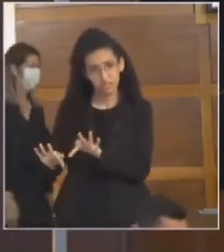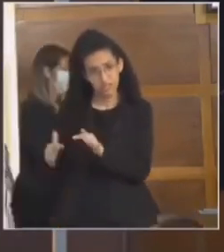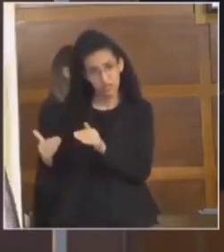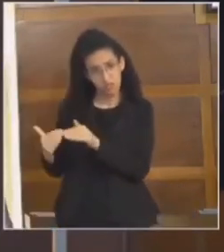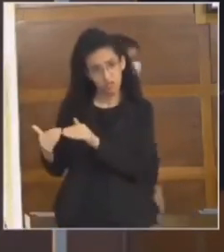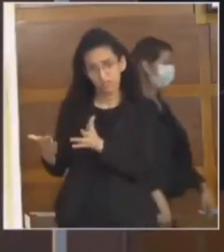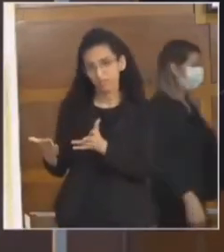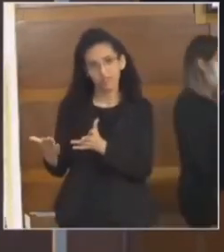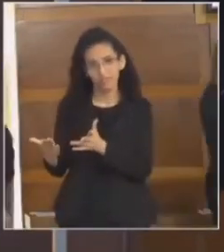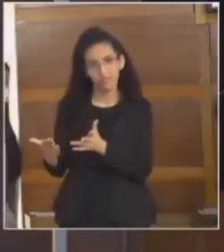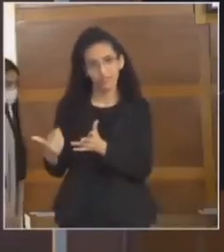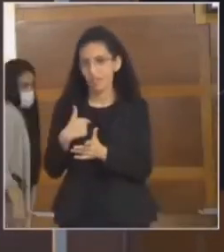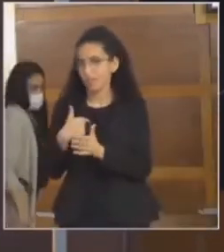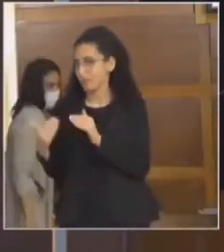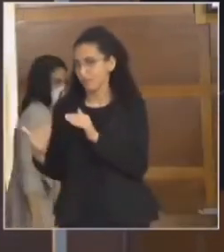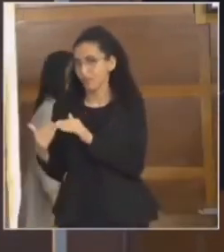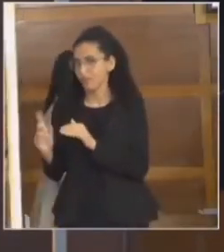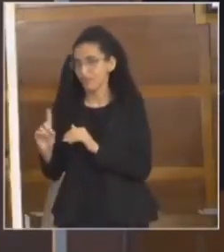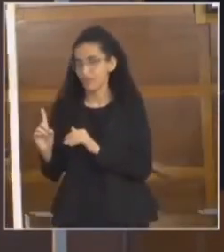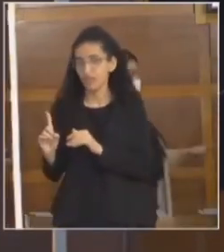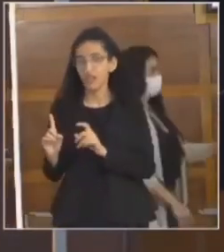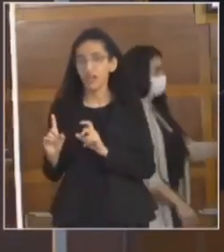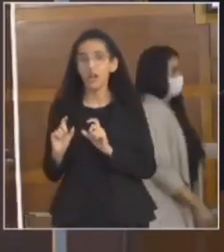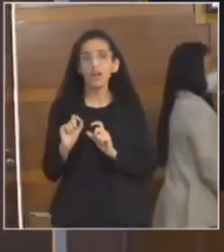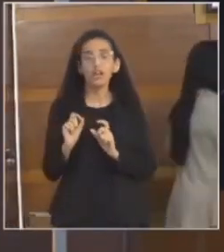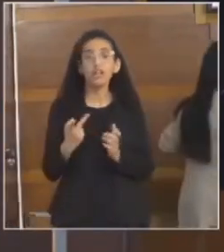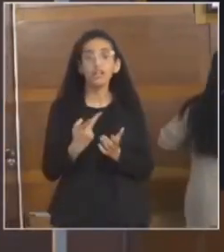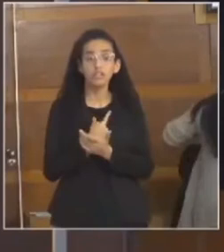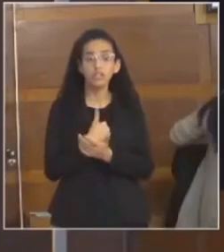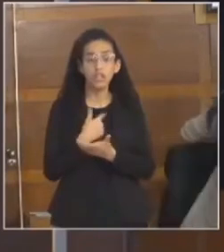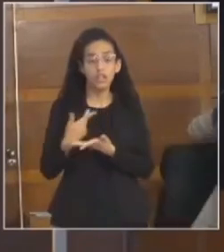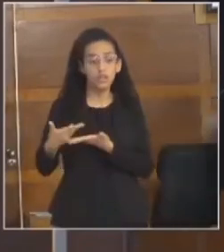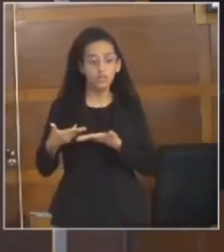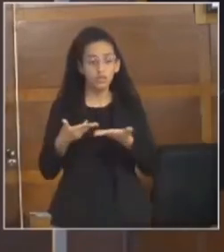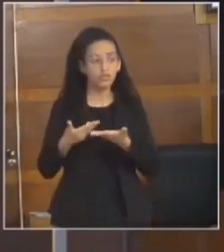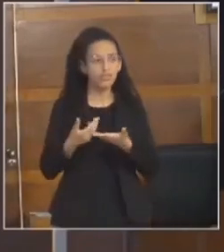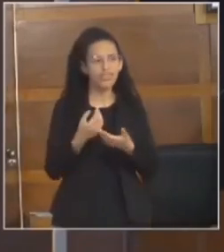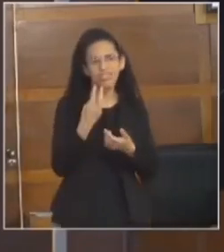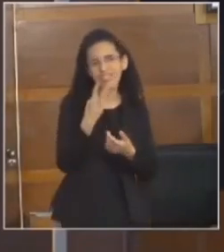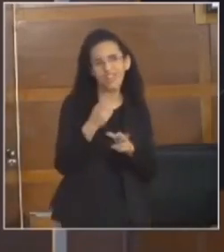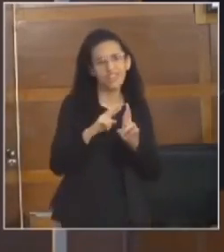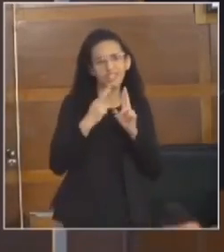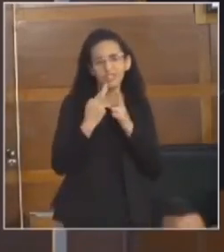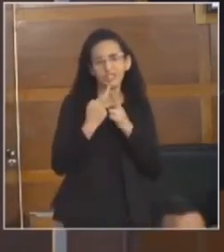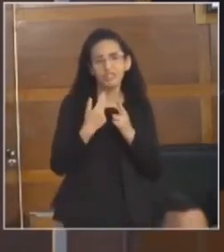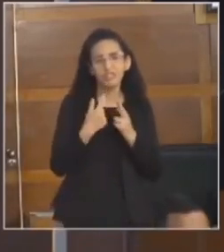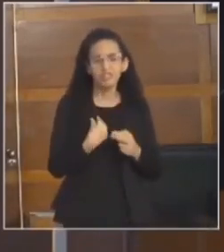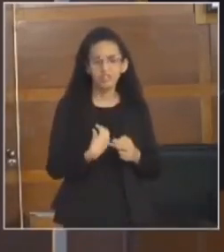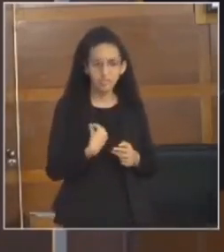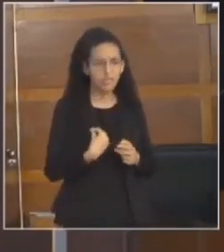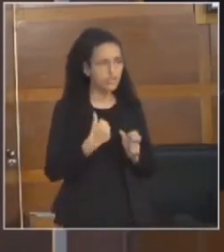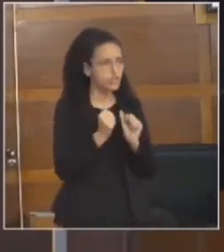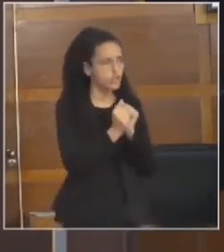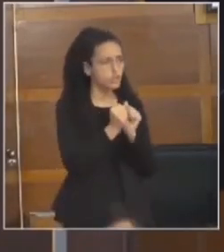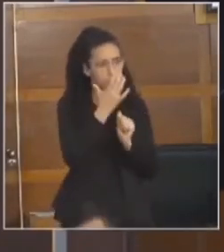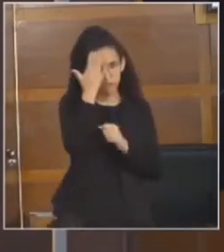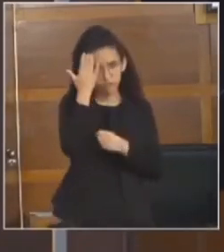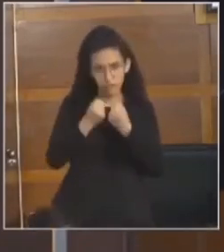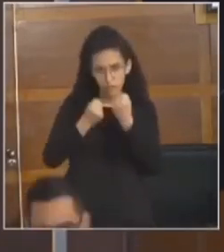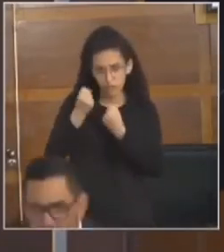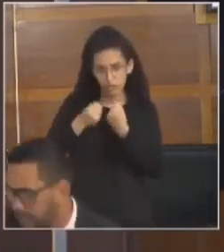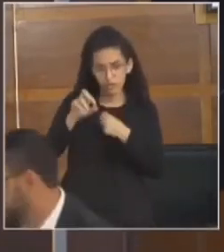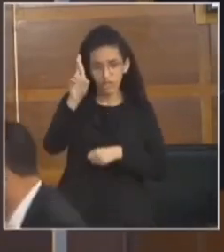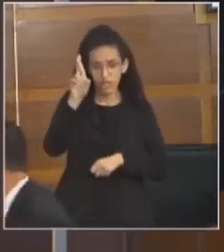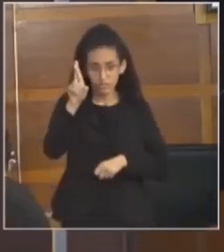E isso eu não concordei. O que aconteceu foi que eu fui convidada para três ou quatro reuniões a qual eu estive presente, juntamente com os motoristas,